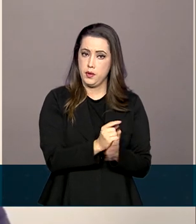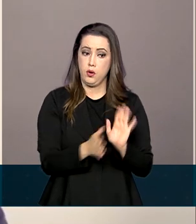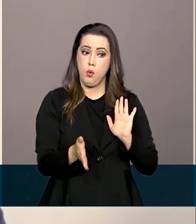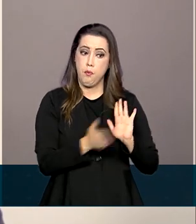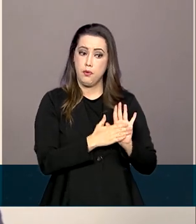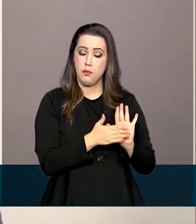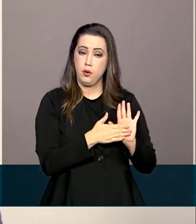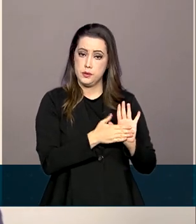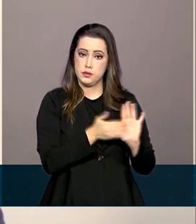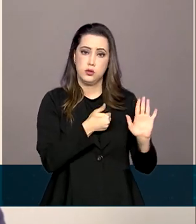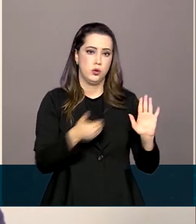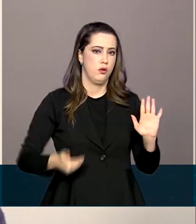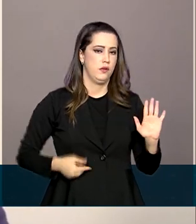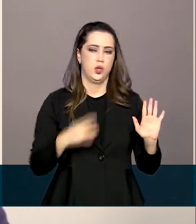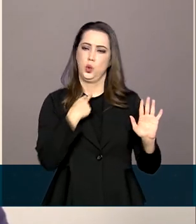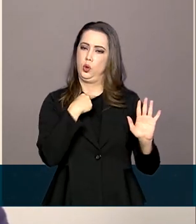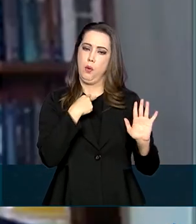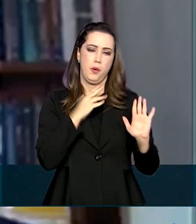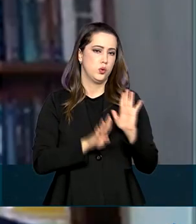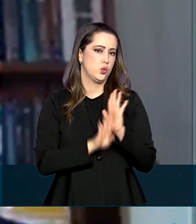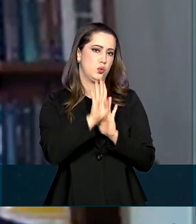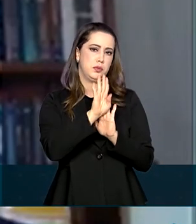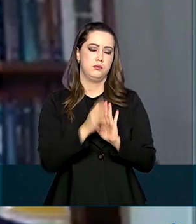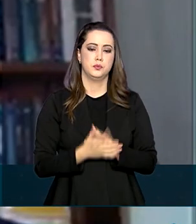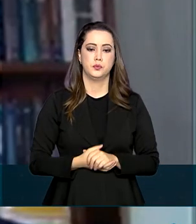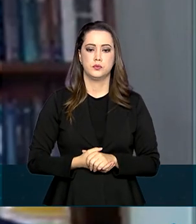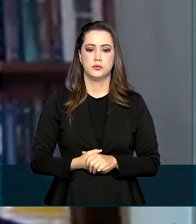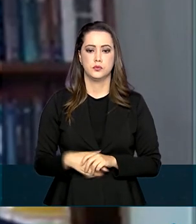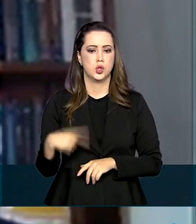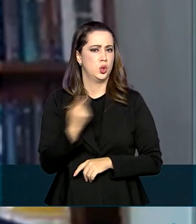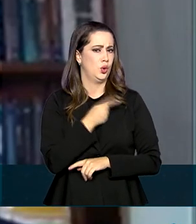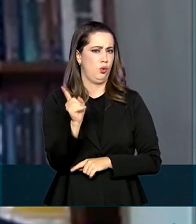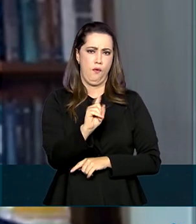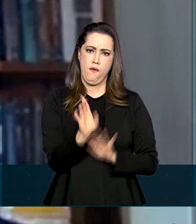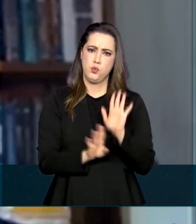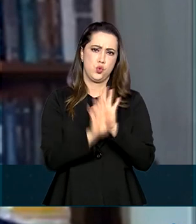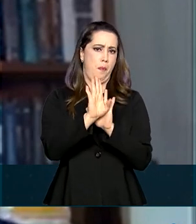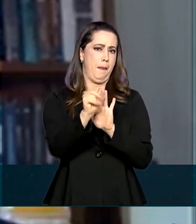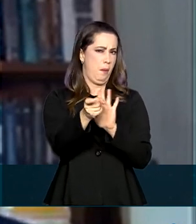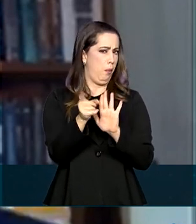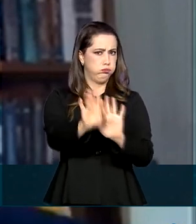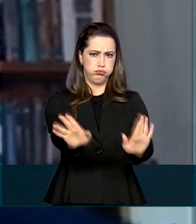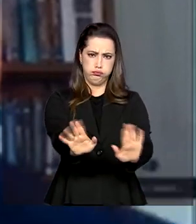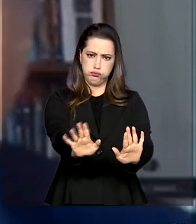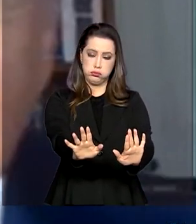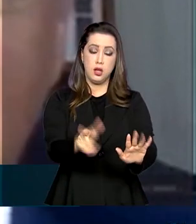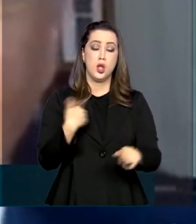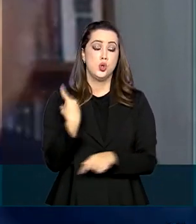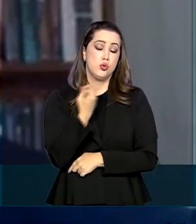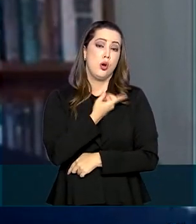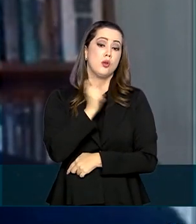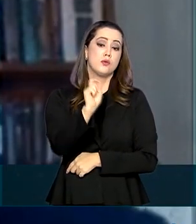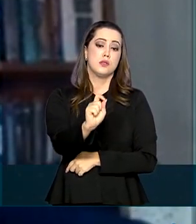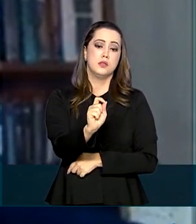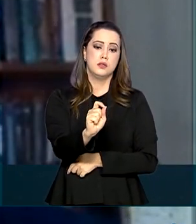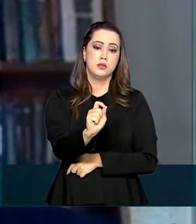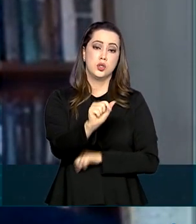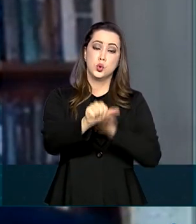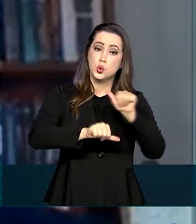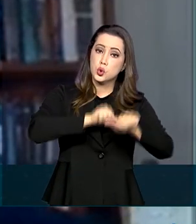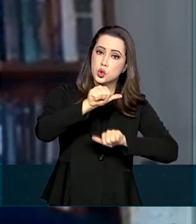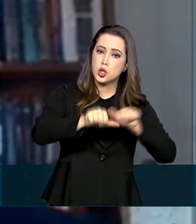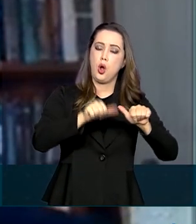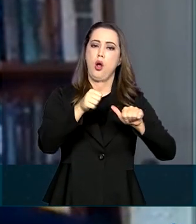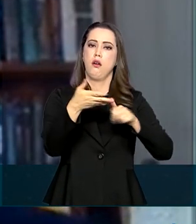é não aumentar os impostos. Não vamos aumentar impostos. Nós vamos fazer troca